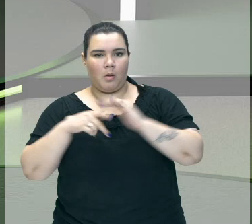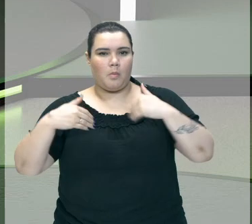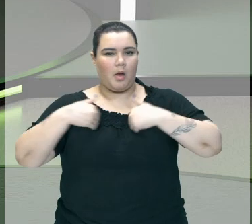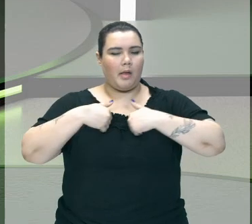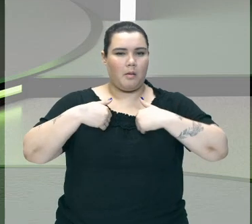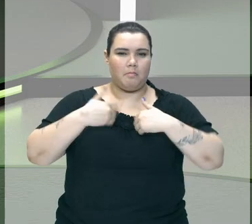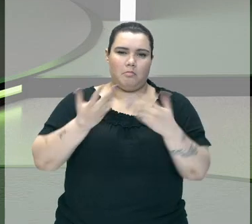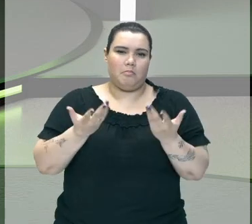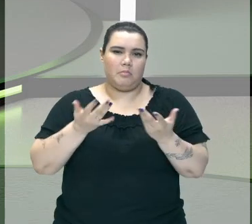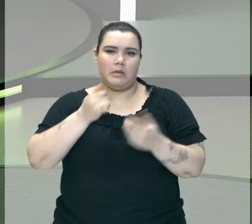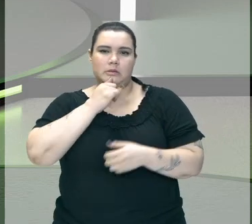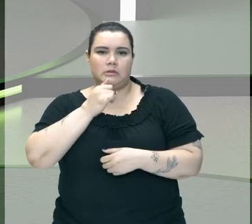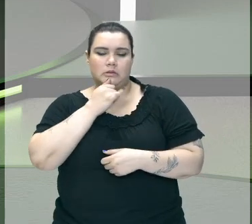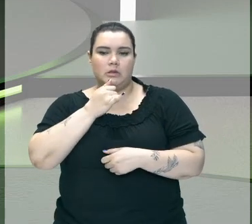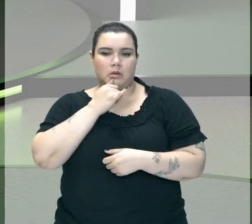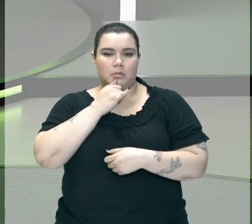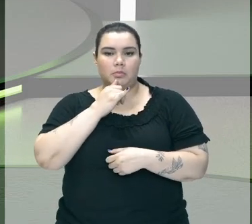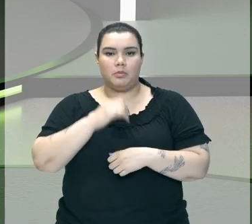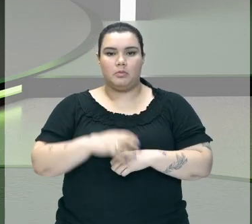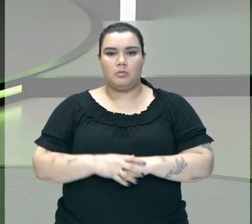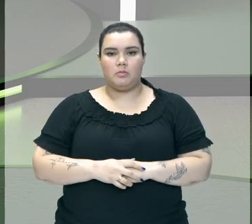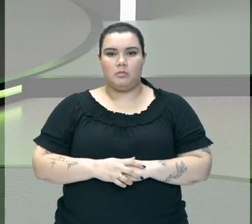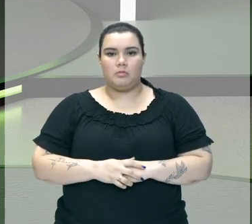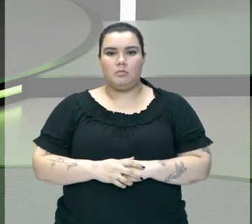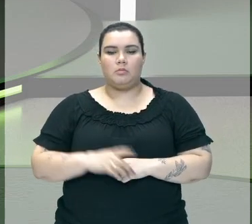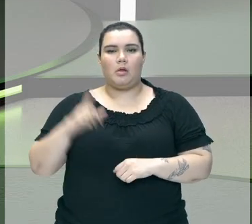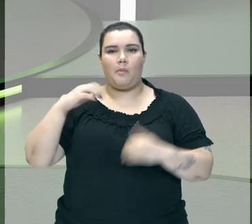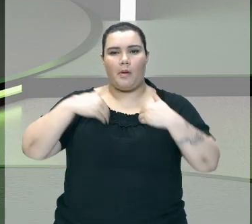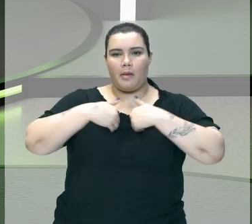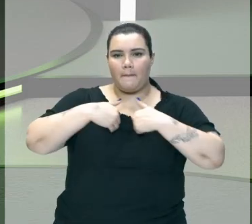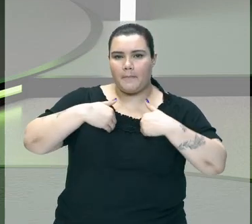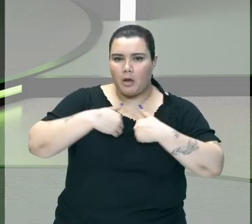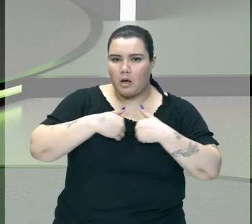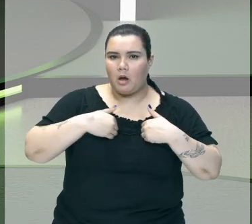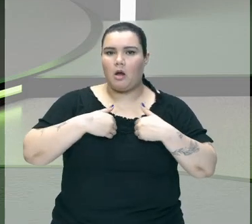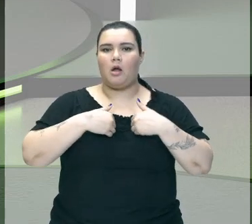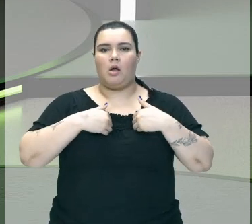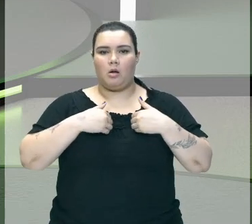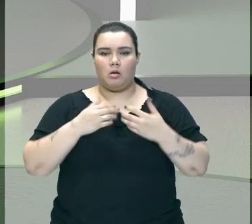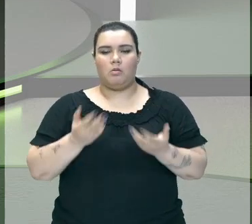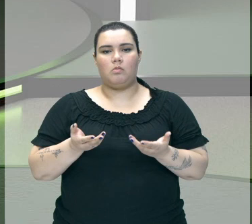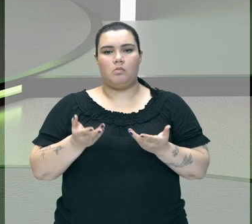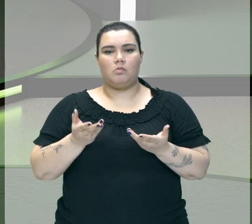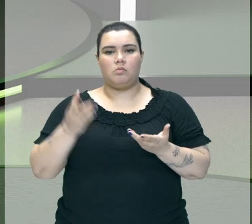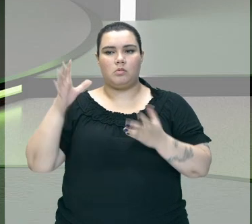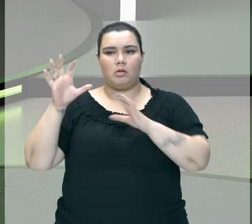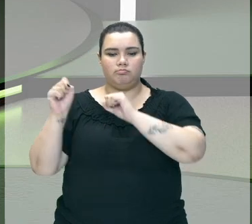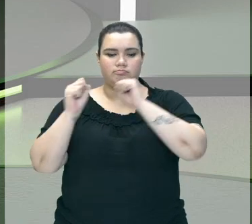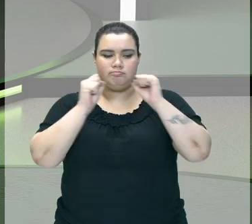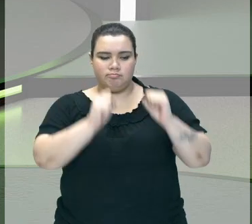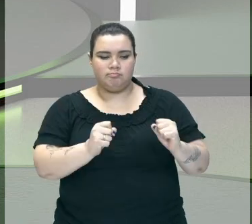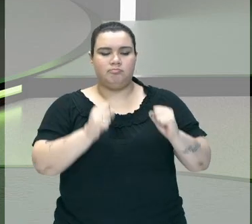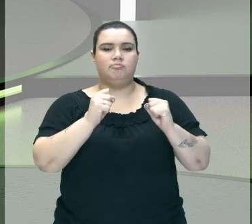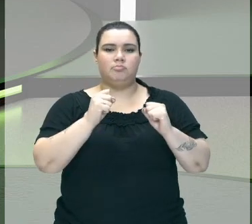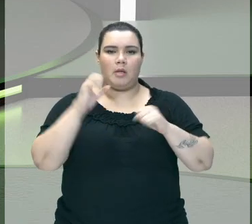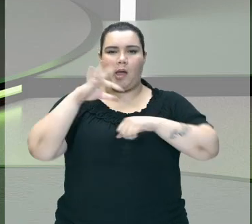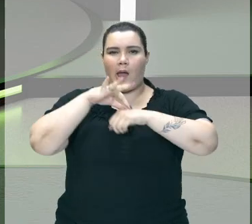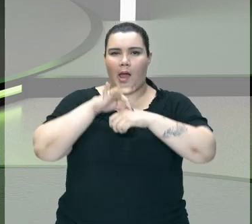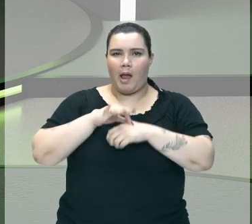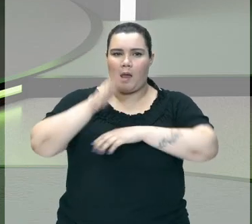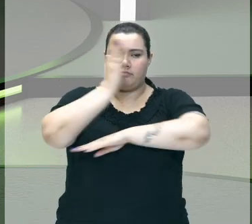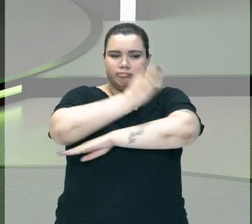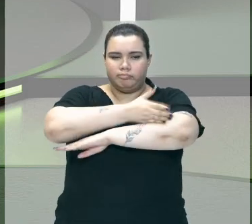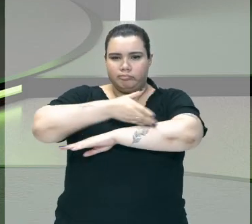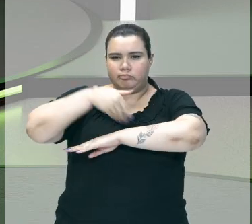carne Que a gente pegou um animal E tratou aquele animal Cortou a carne